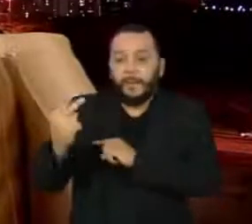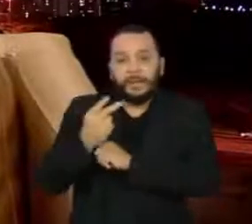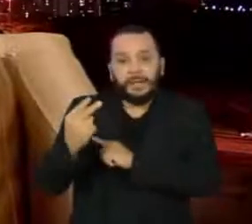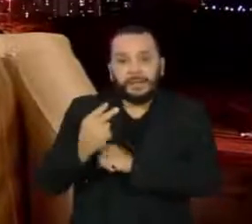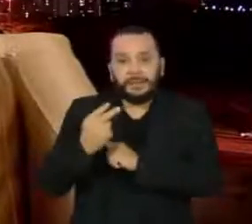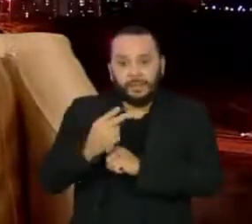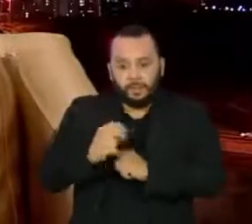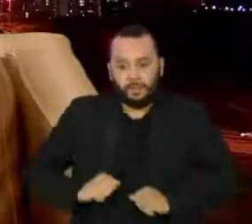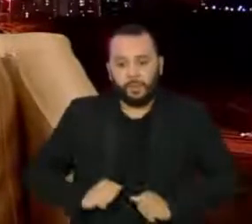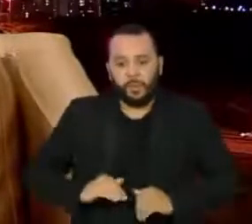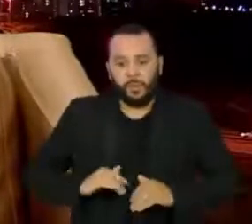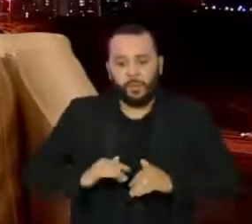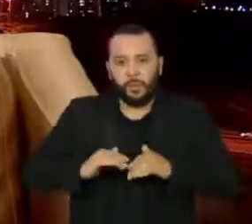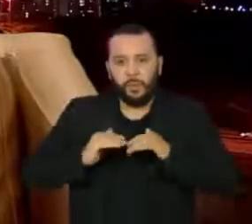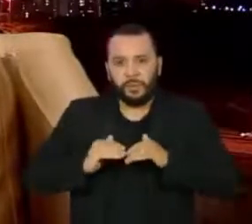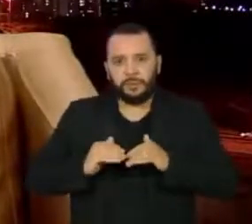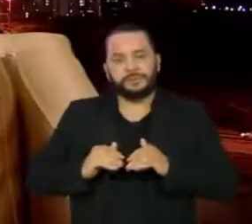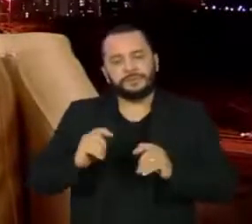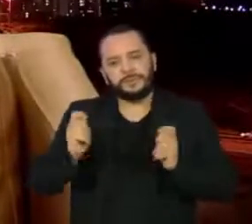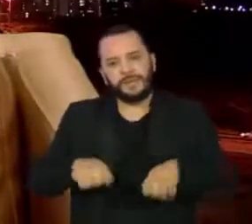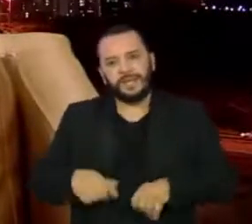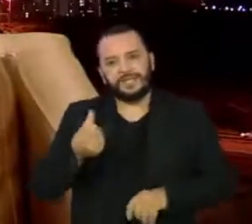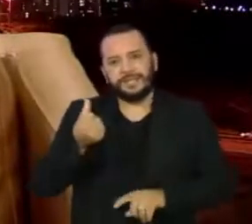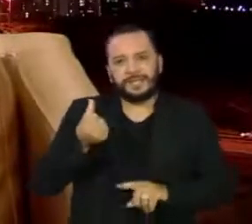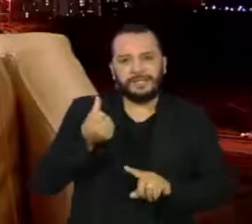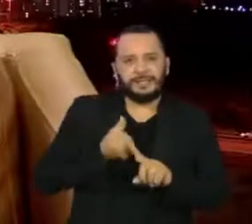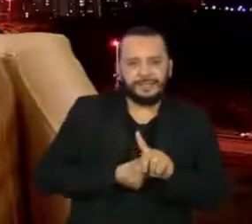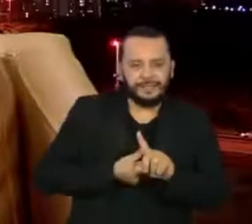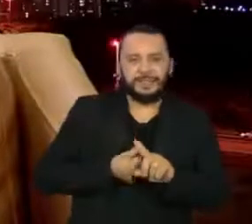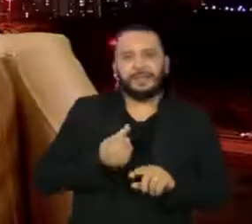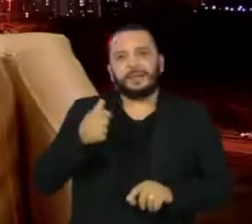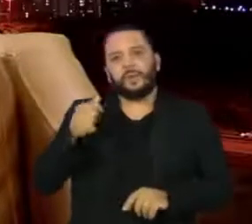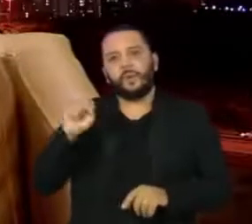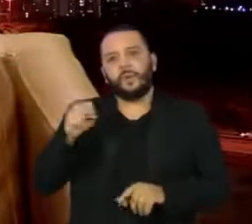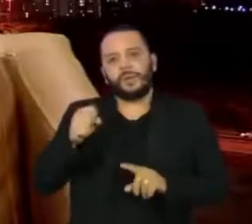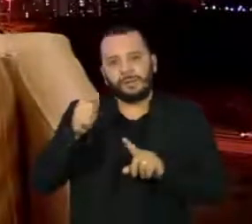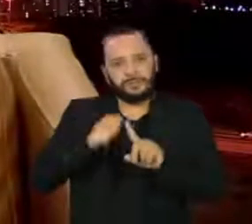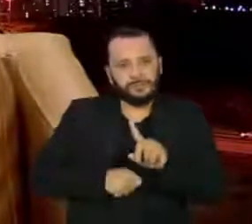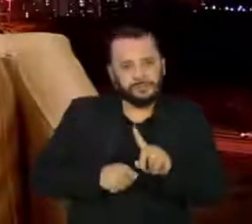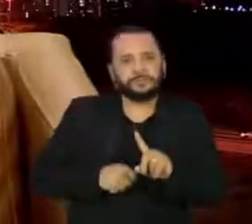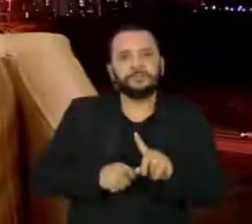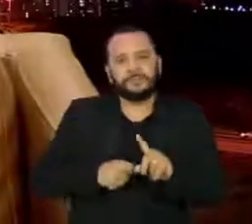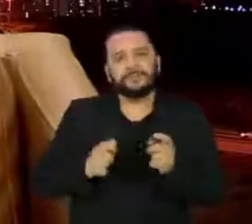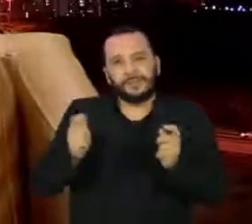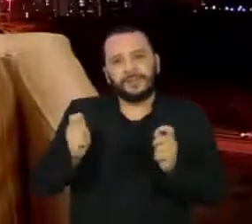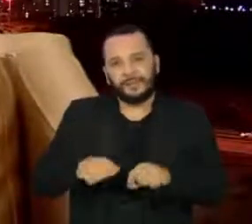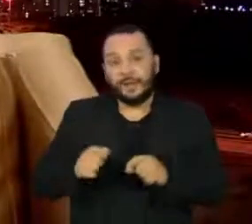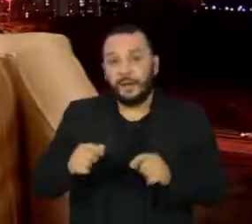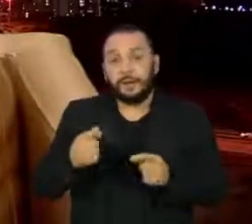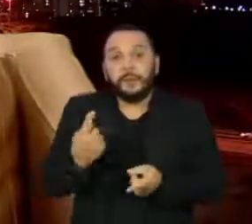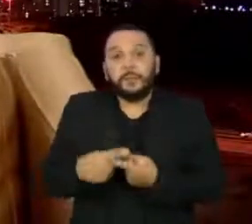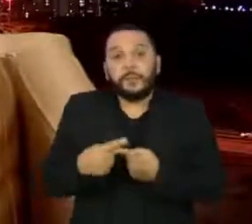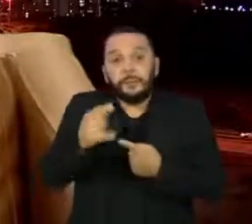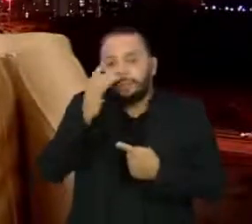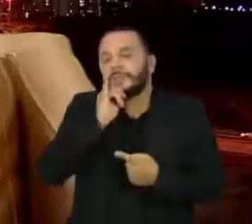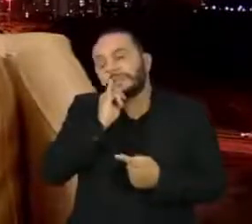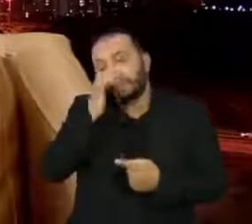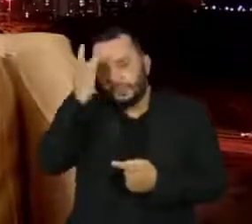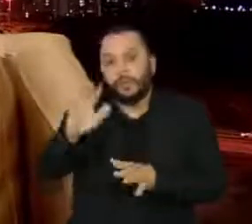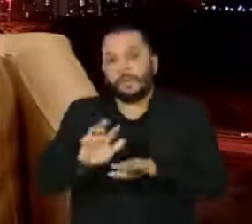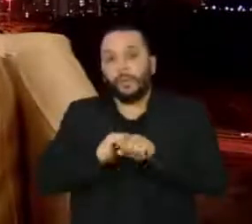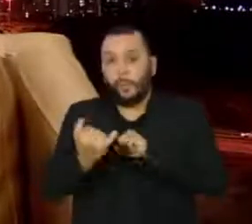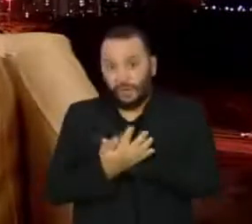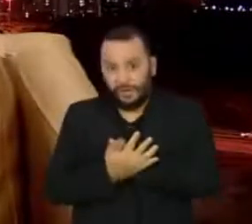entre seis a oito meses depois da infecção e que impedia ou minimizava muito o risco de reinfecção.